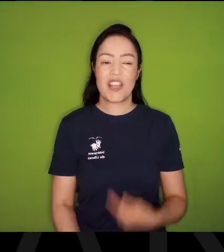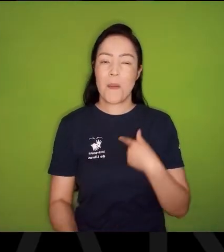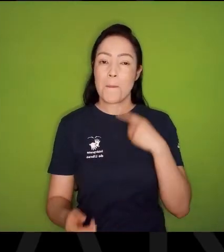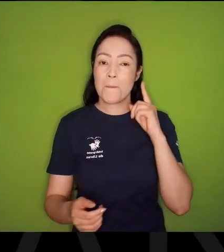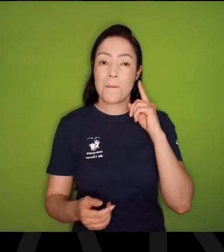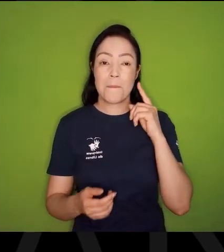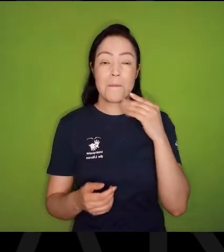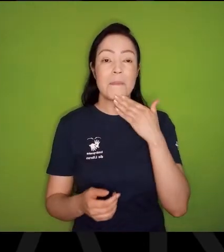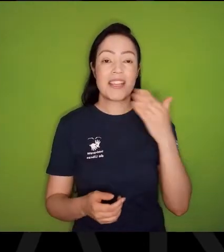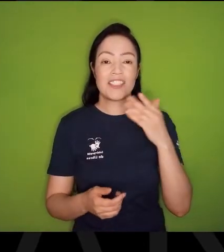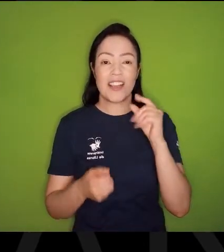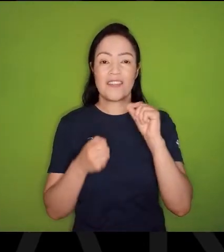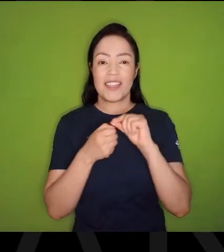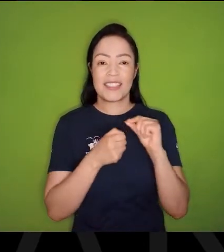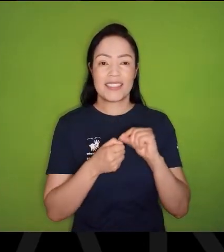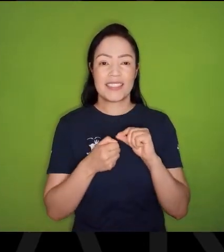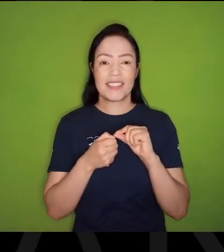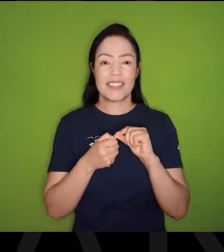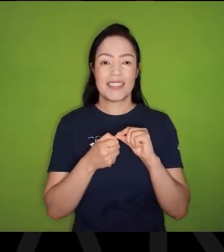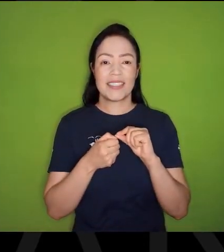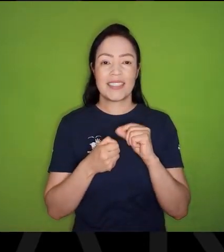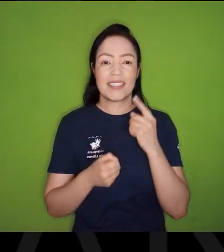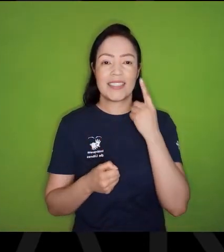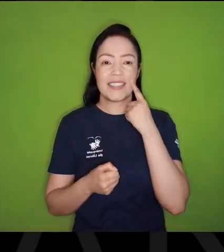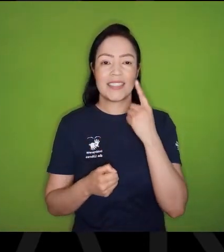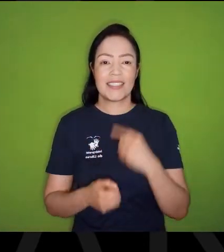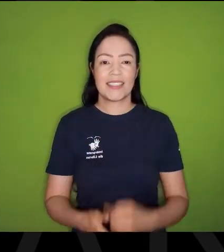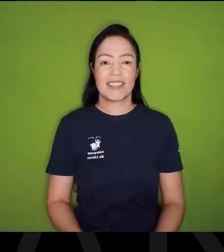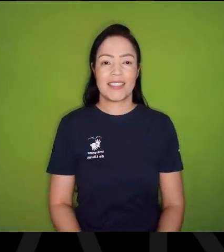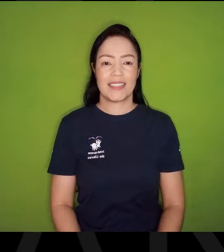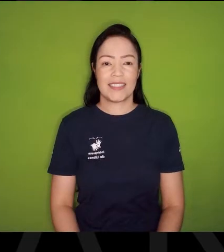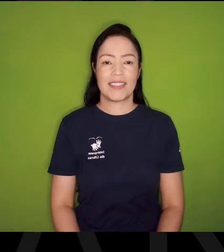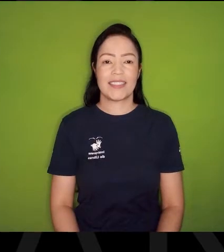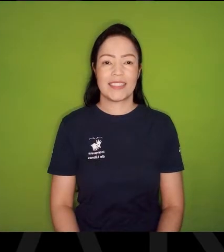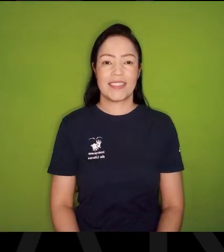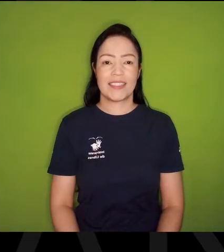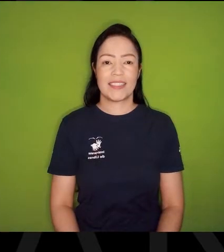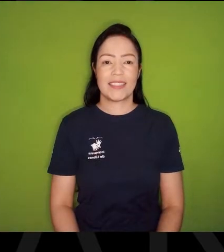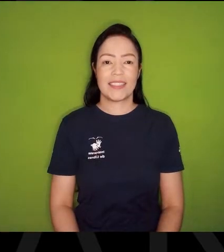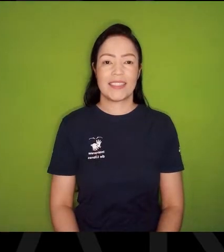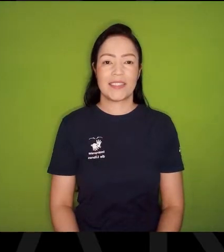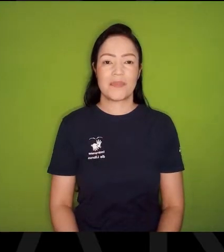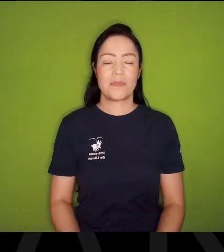fazer um carimbo, Olha só, Fazer um carimbo em um livro,